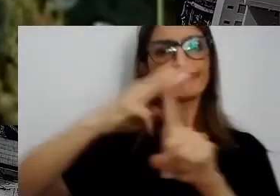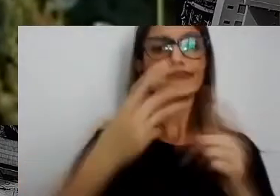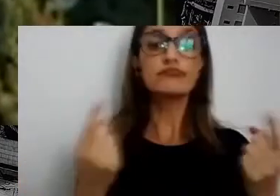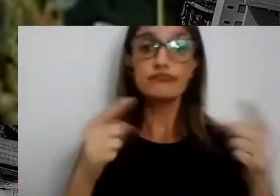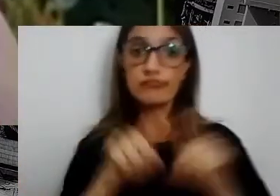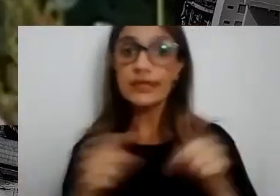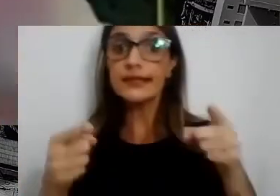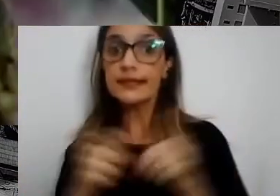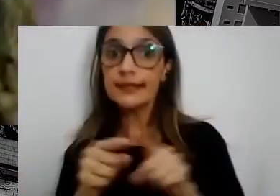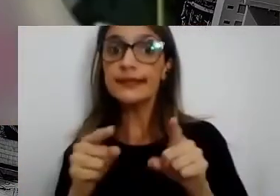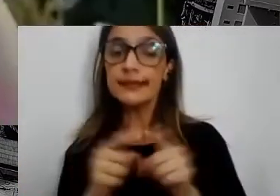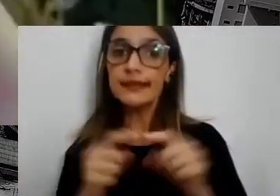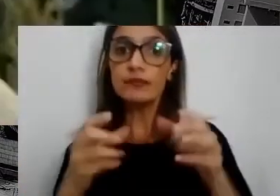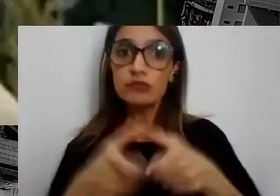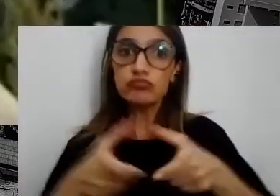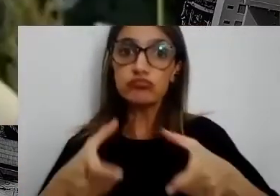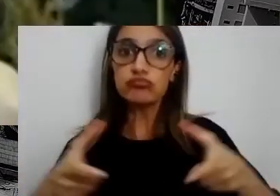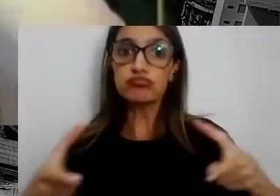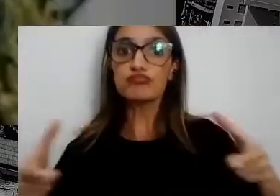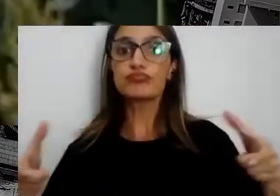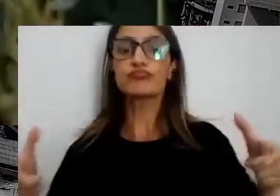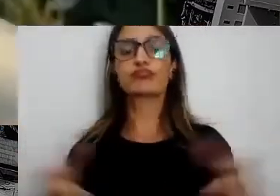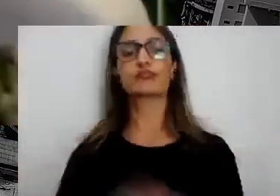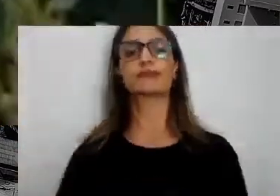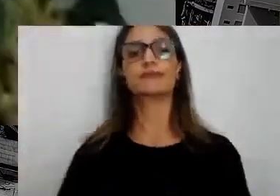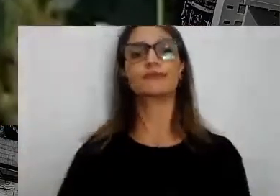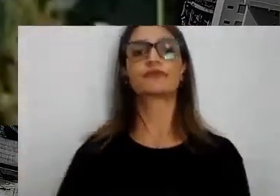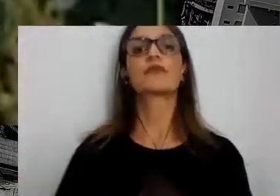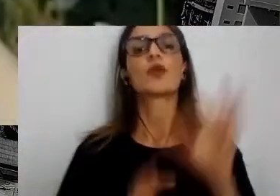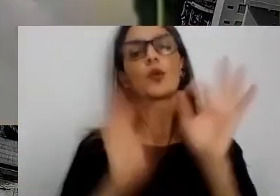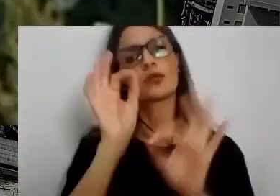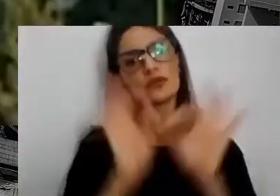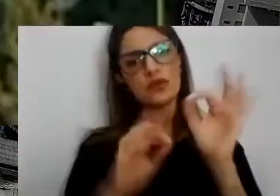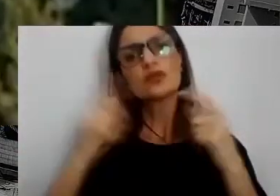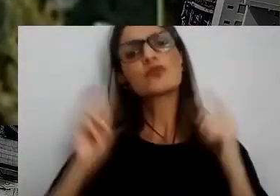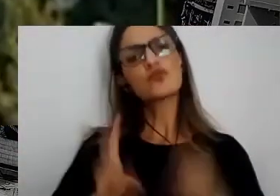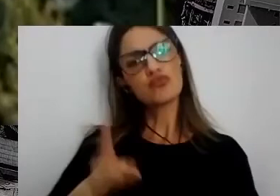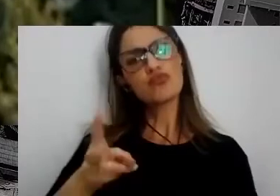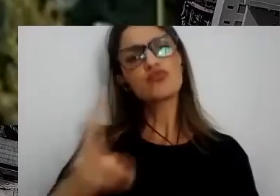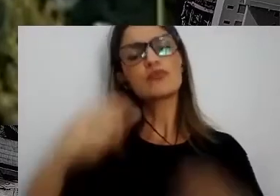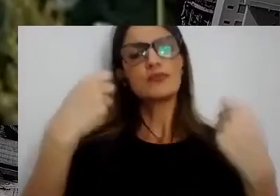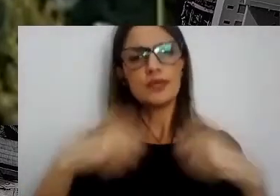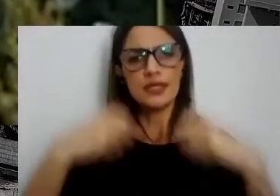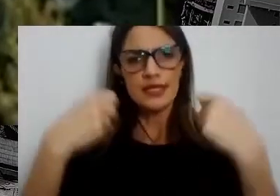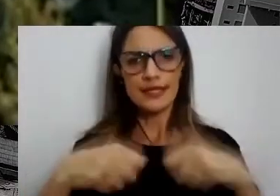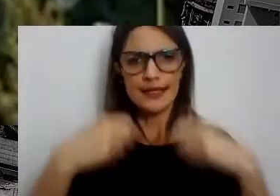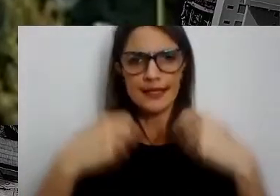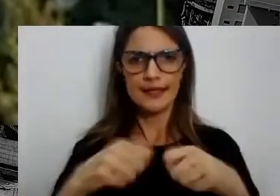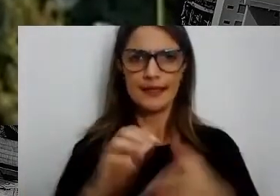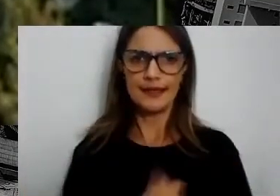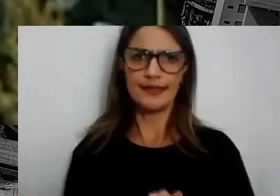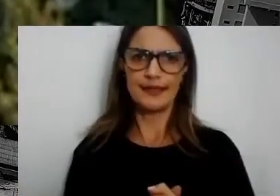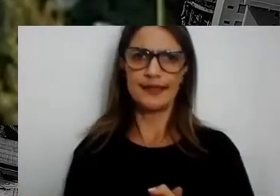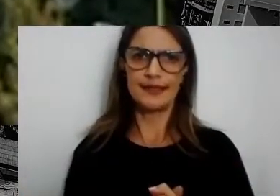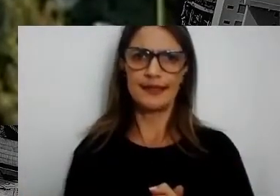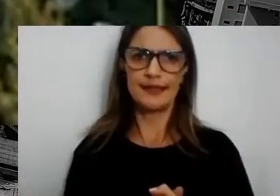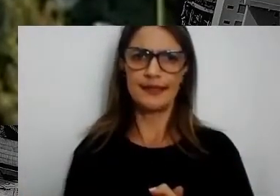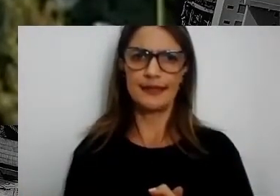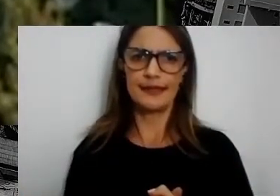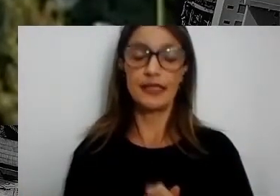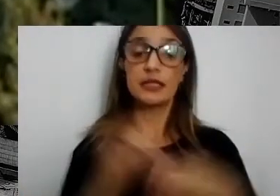E a gente considera isso assim, para que esses projetos continuem, continuem alavancando recursos, a gente considera três fases.